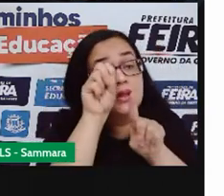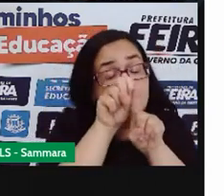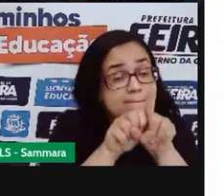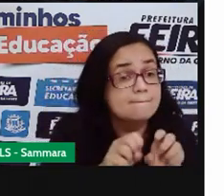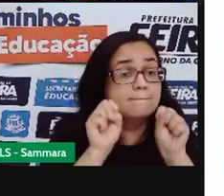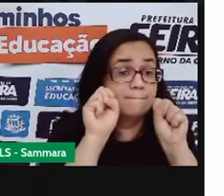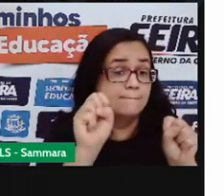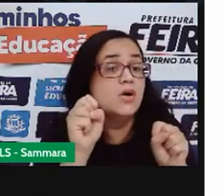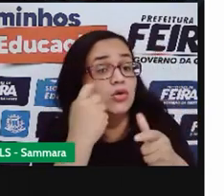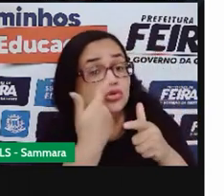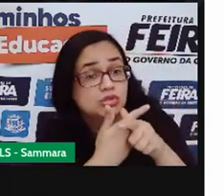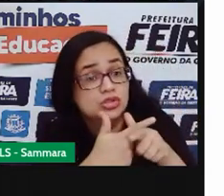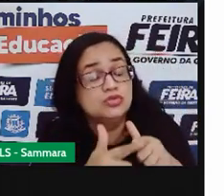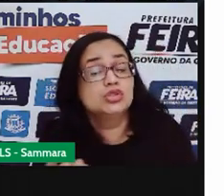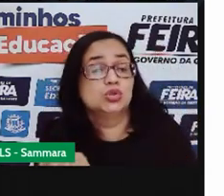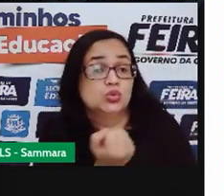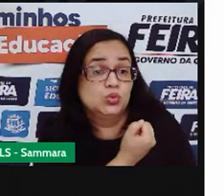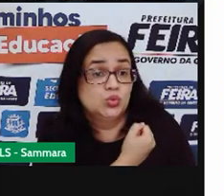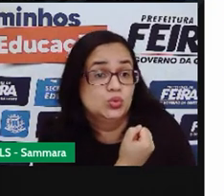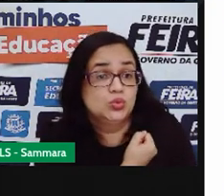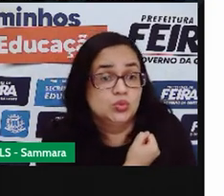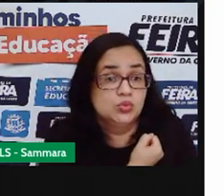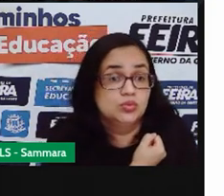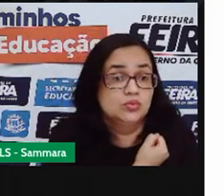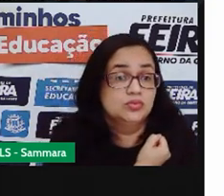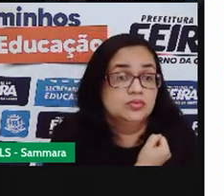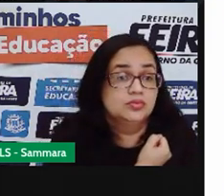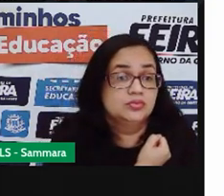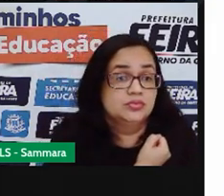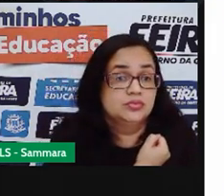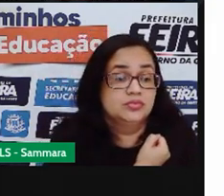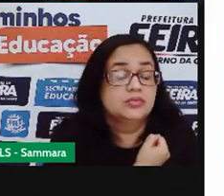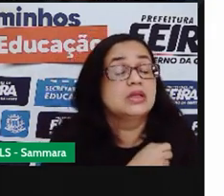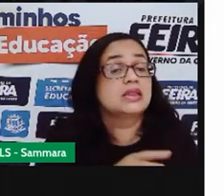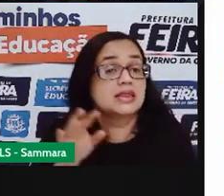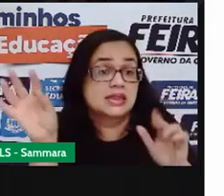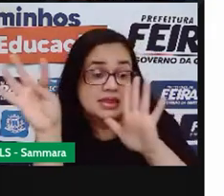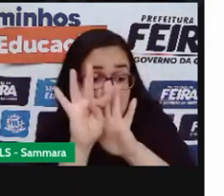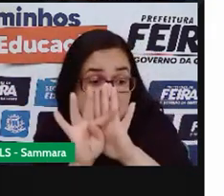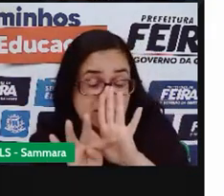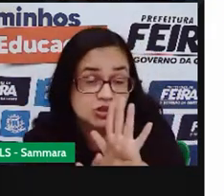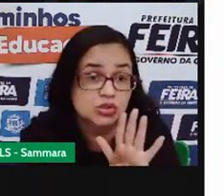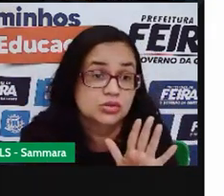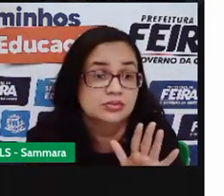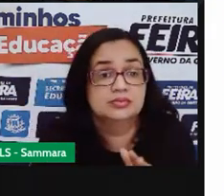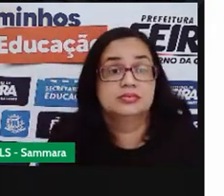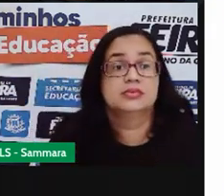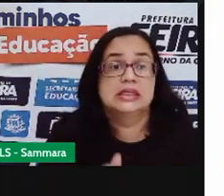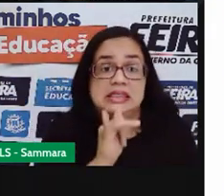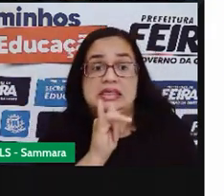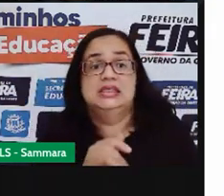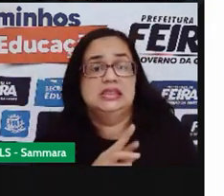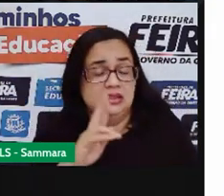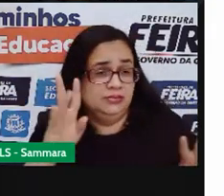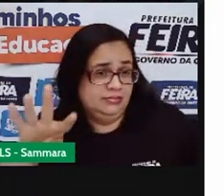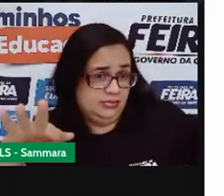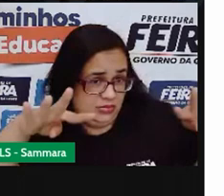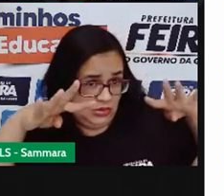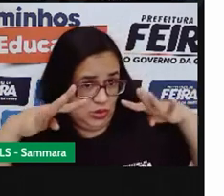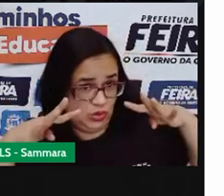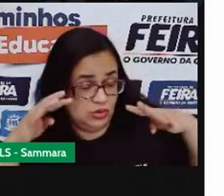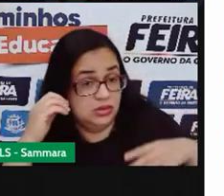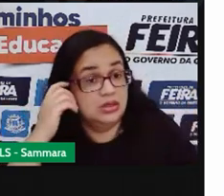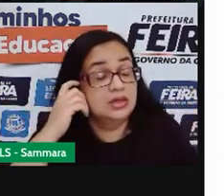dividir aquele valor. E são textos publicitários bem chamativos.